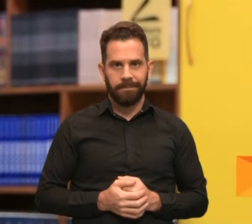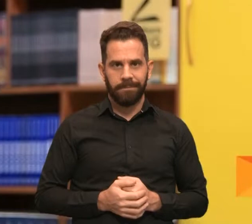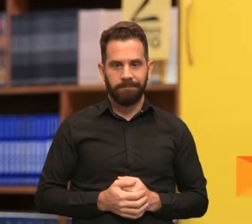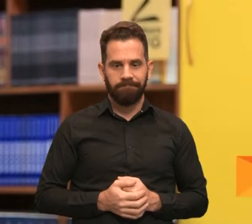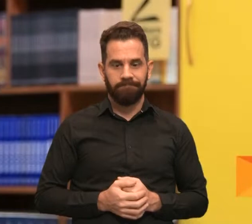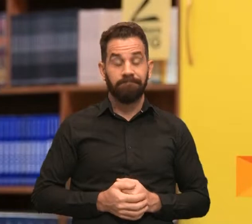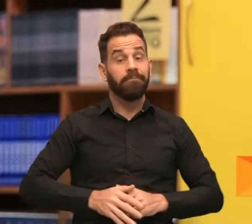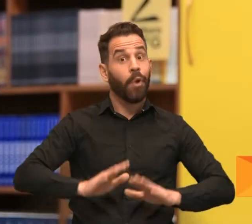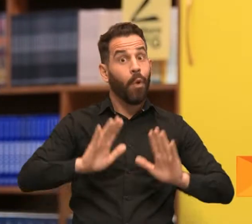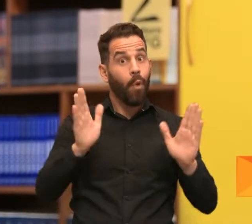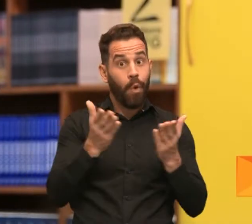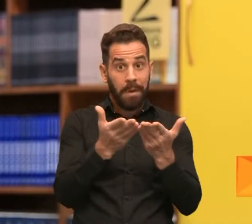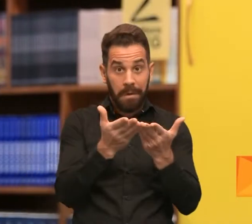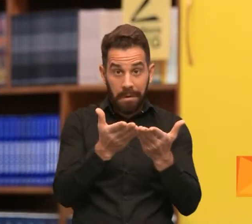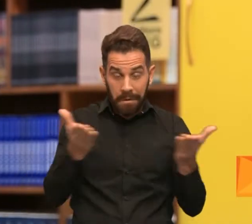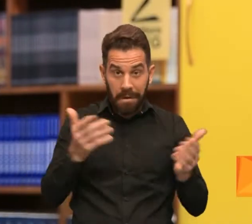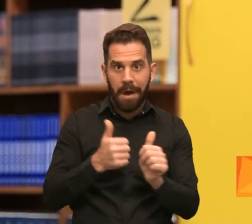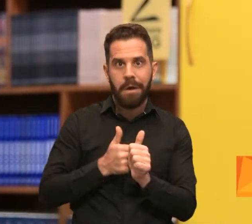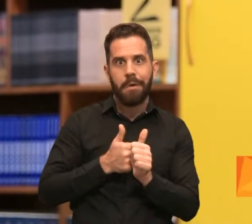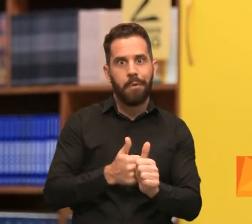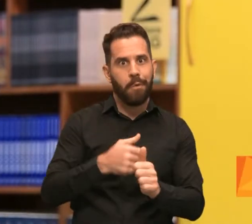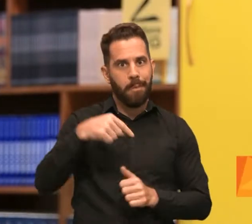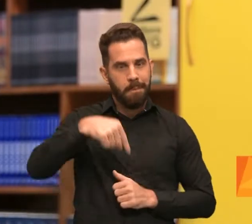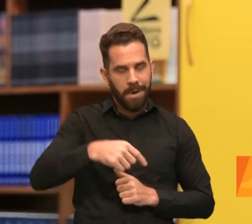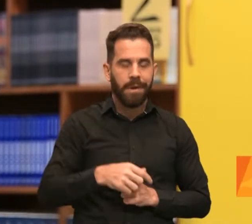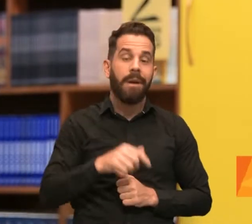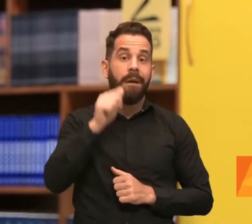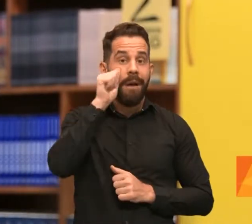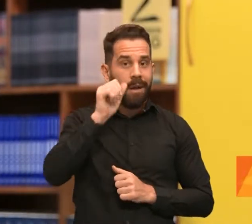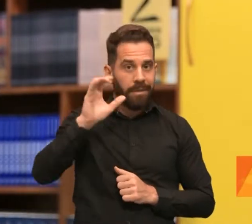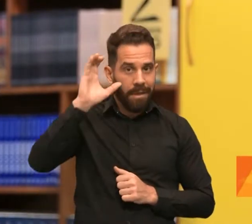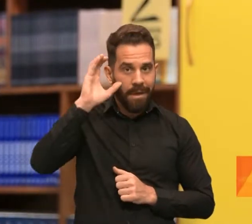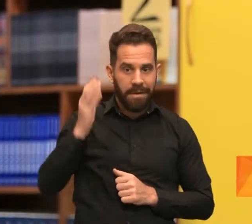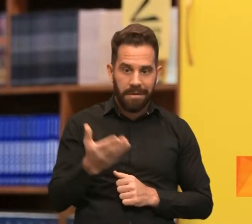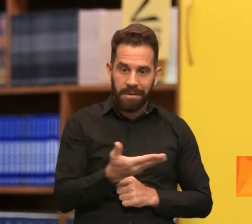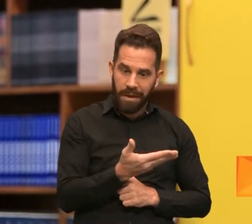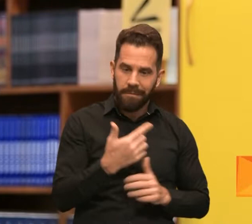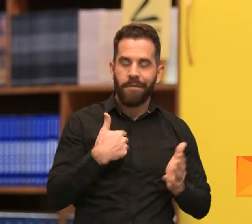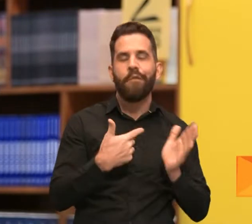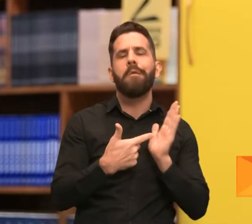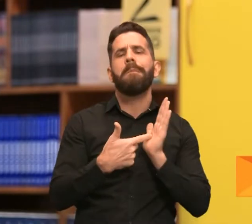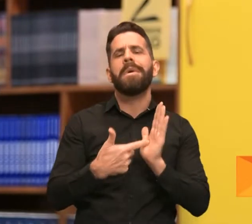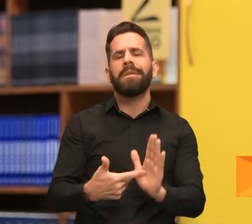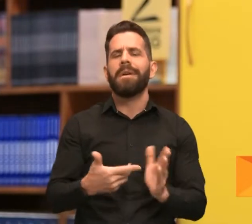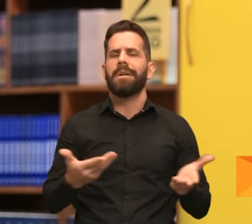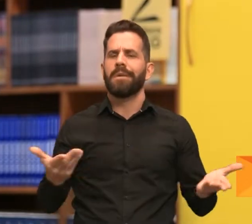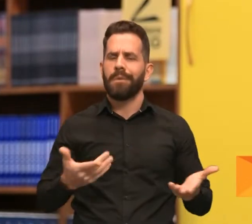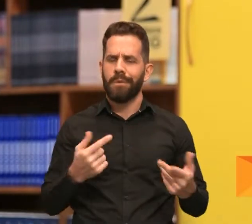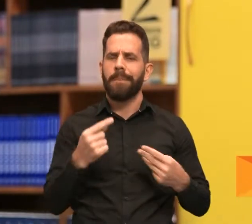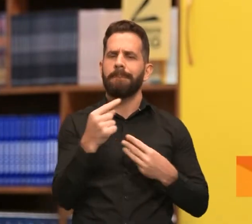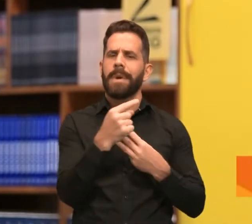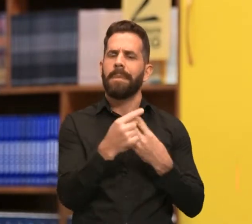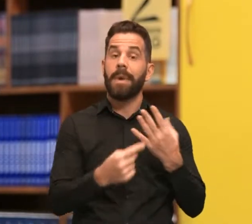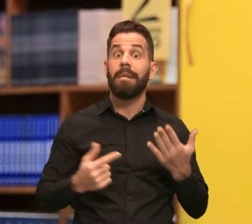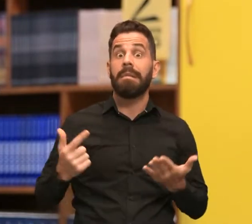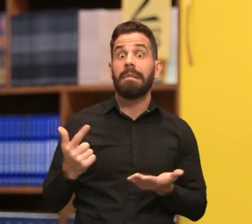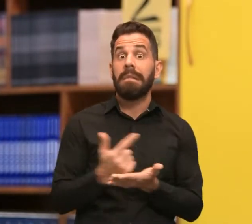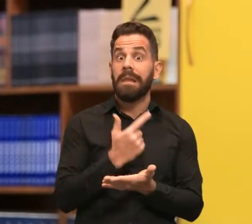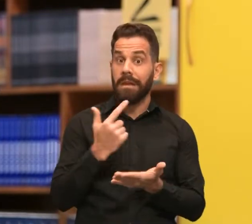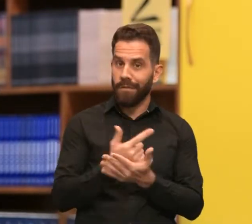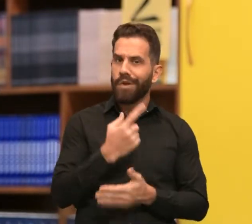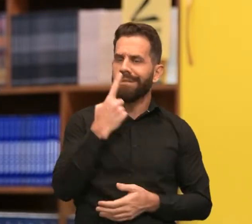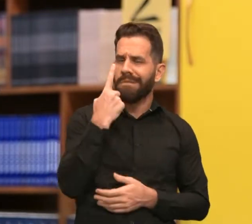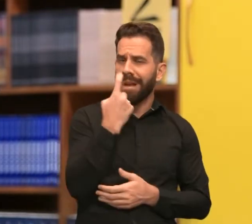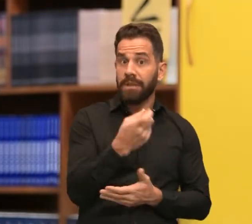Olá pra você que nos acompanha, eu sou a Ana Clelma e vou apresentar agora alguns livros bem interessantes